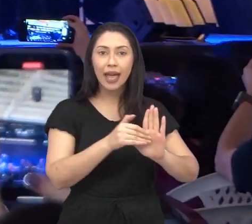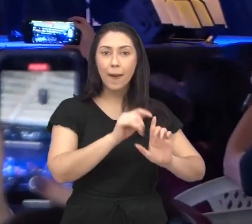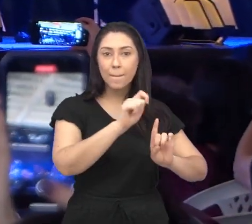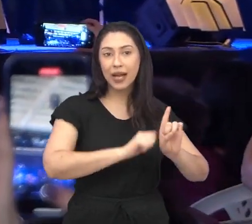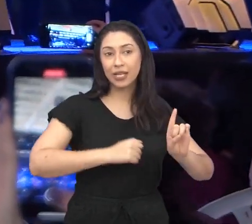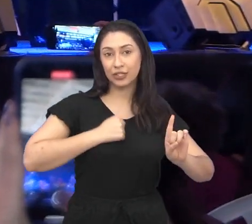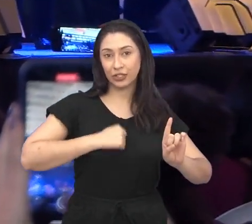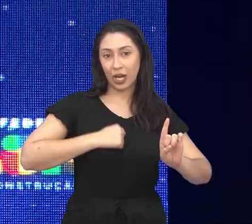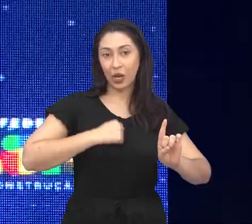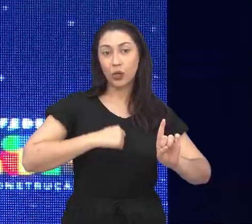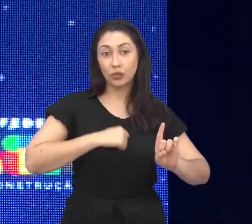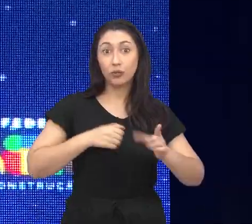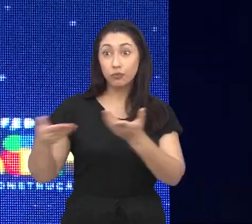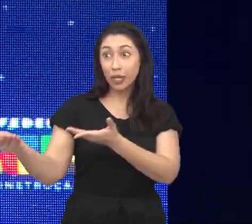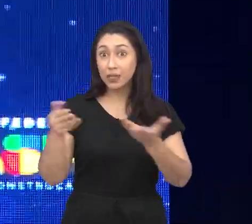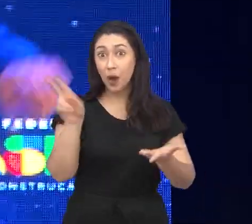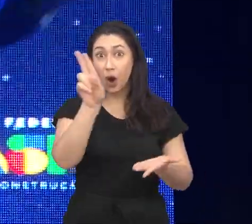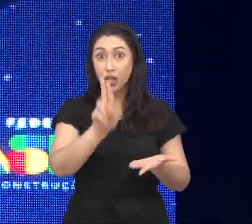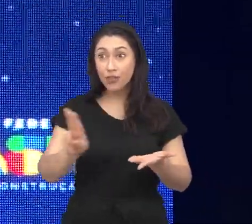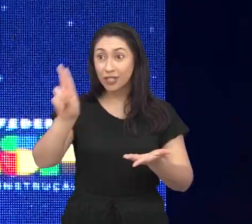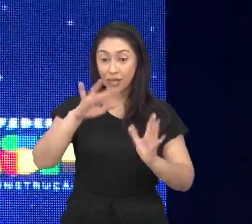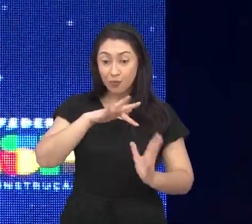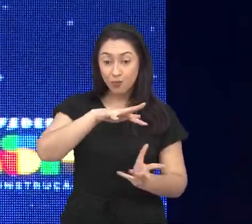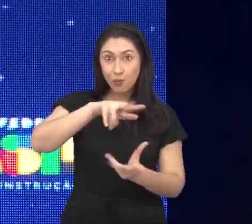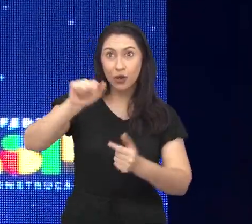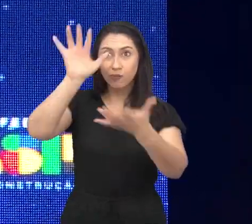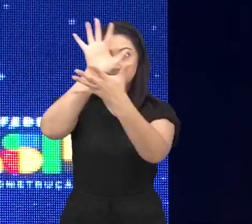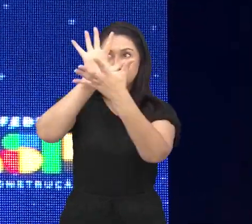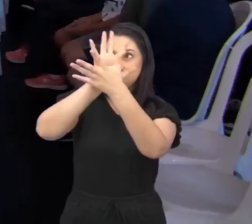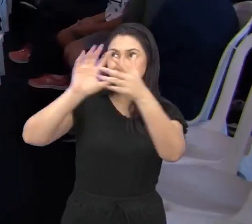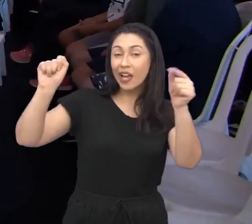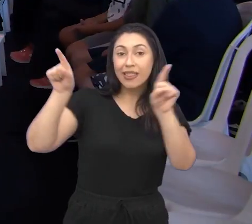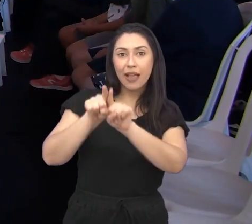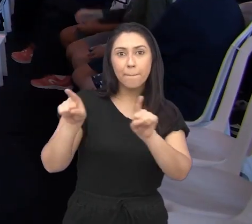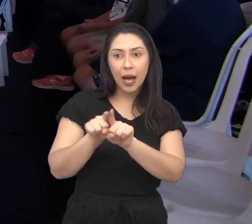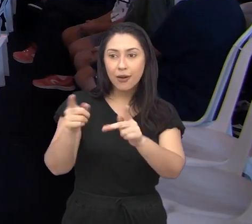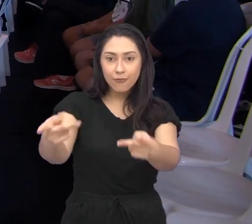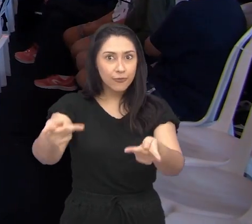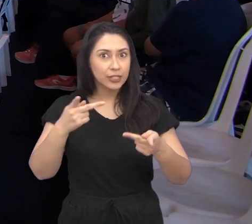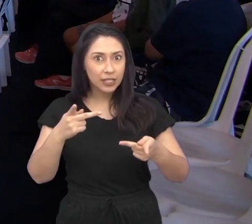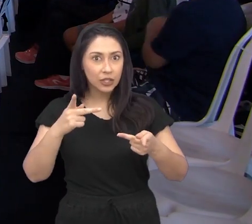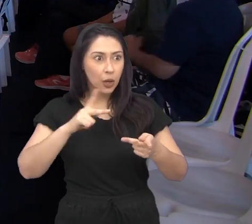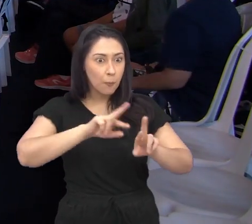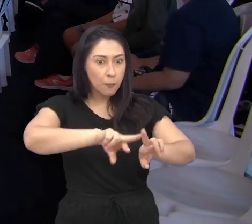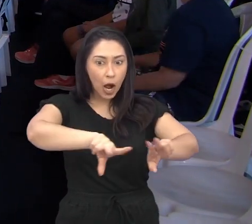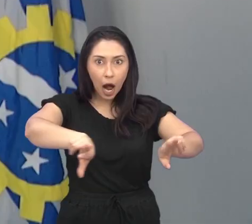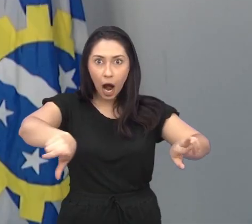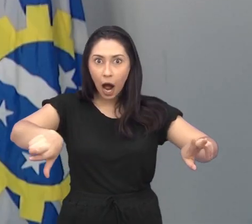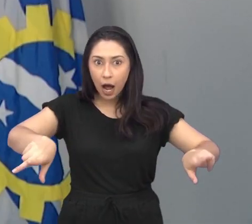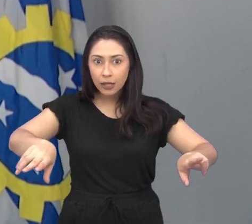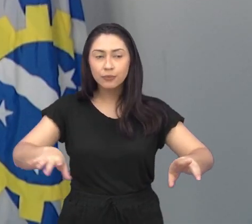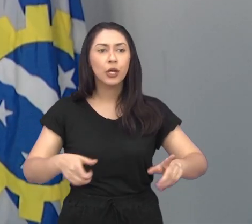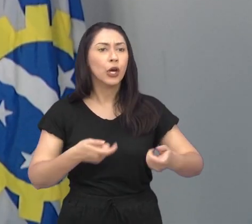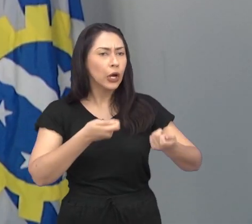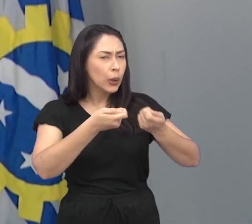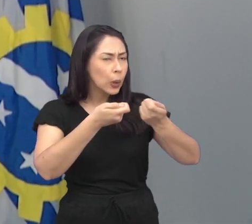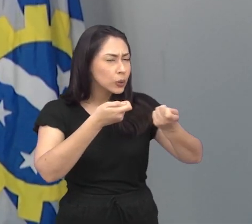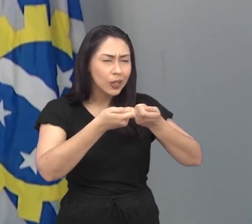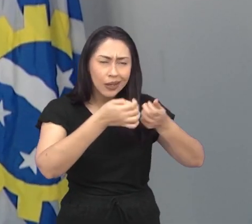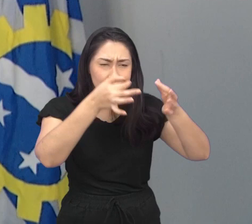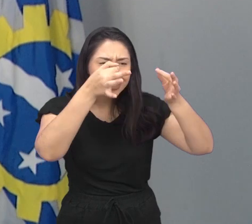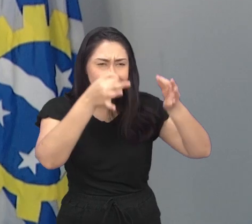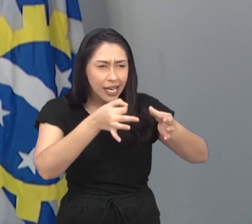2023, que recebeu a International Space University e centenas de visitantes estrangeiros. Isso foi tudo muito